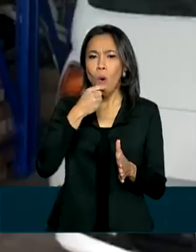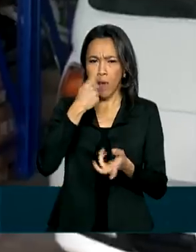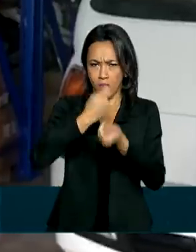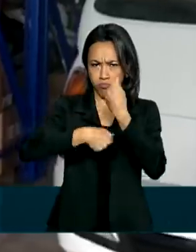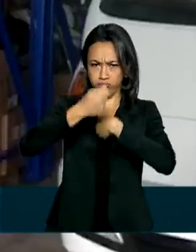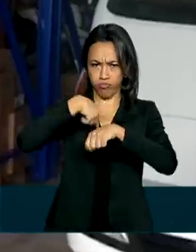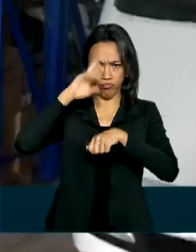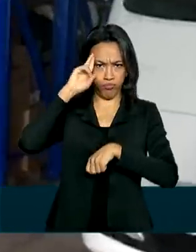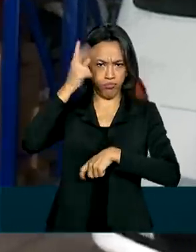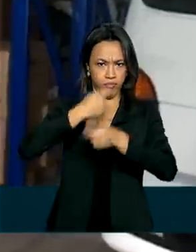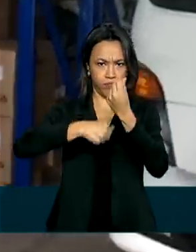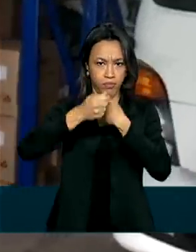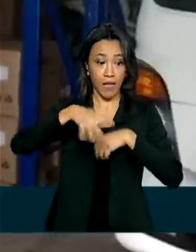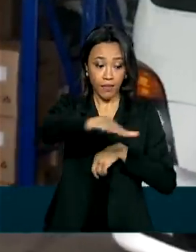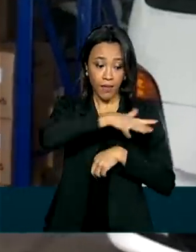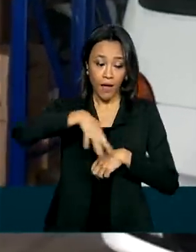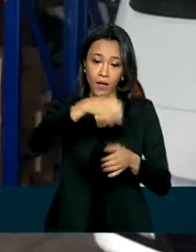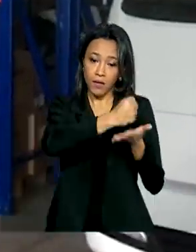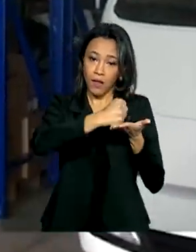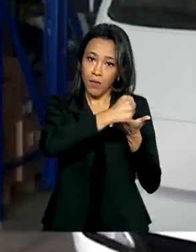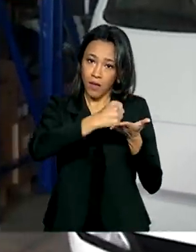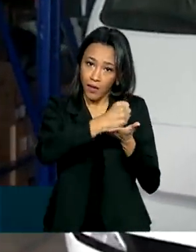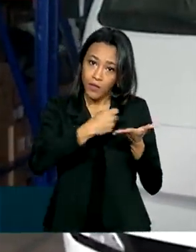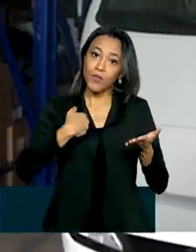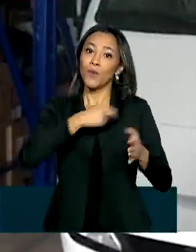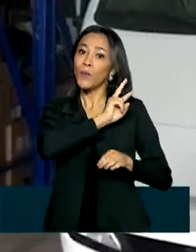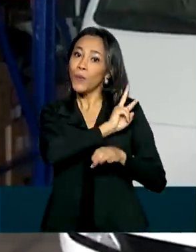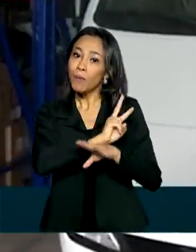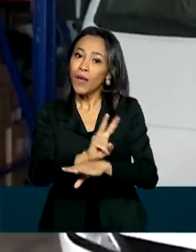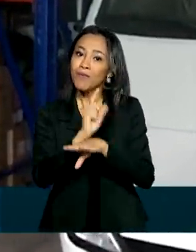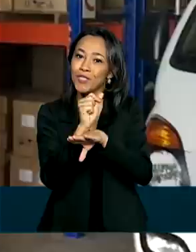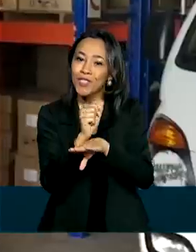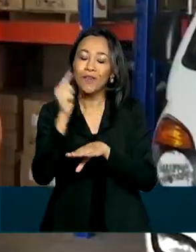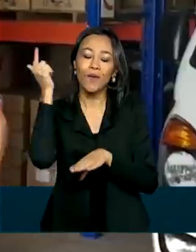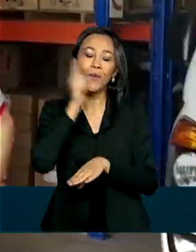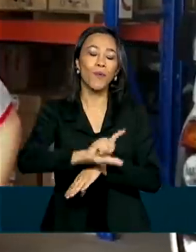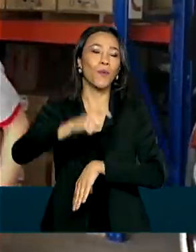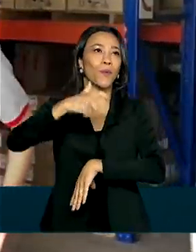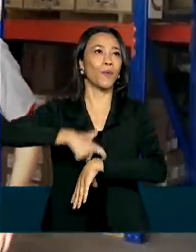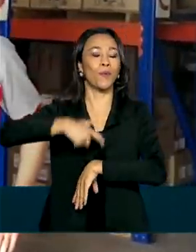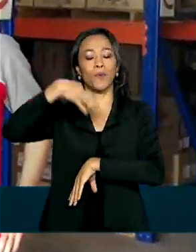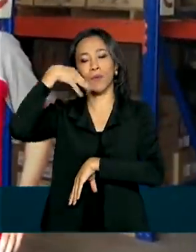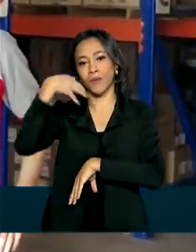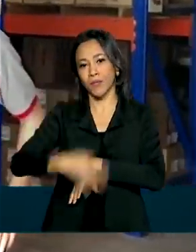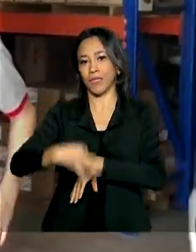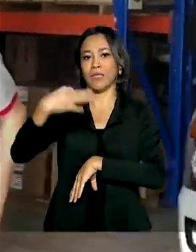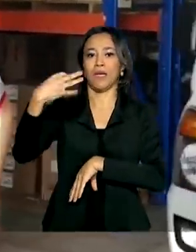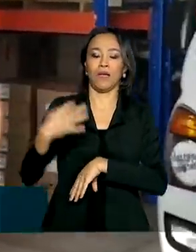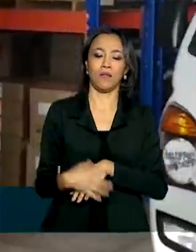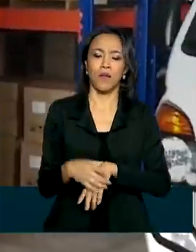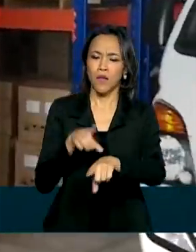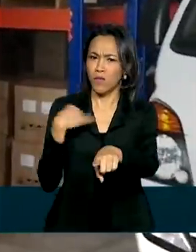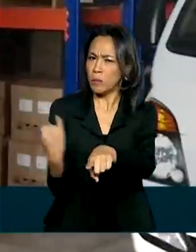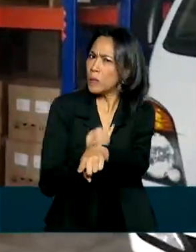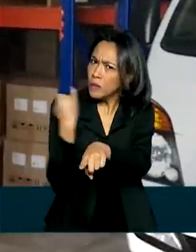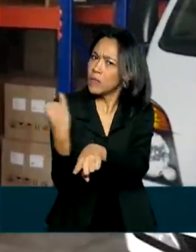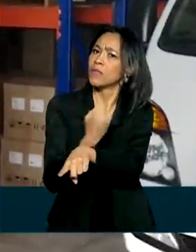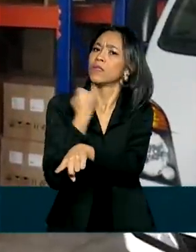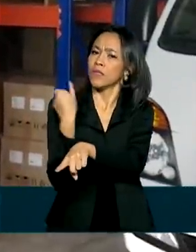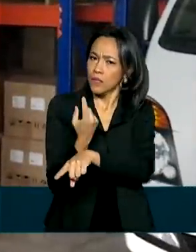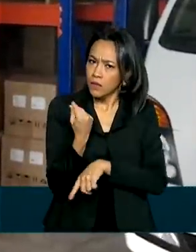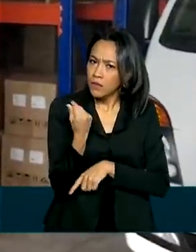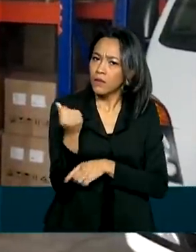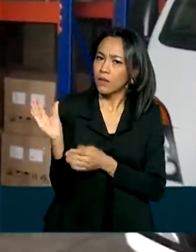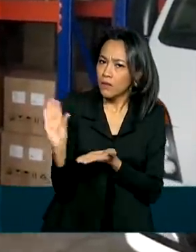ramo de medicamentos, o crédito chegou em boa hora. Foi de suma importância essa liberação e